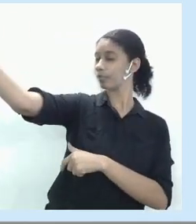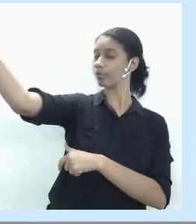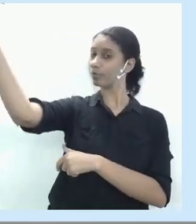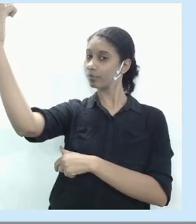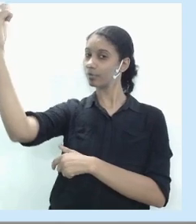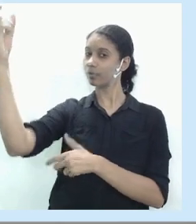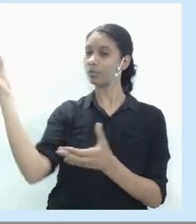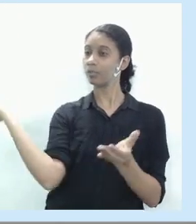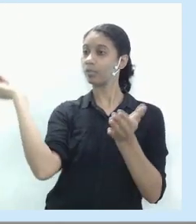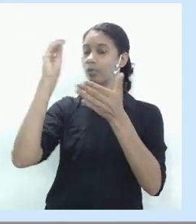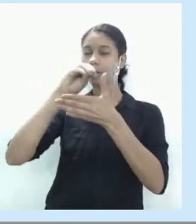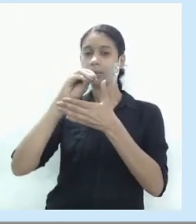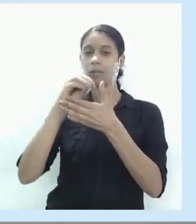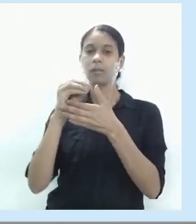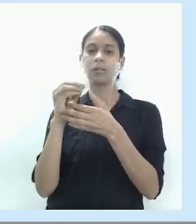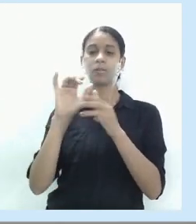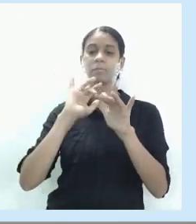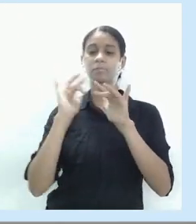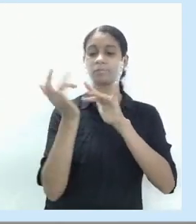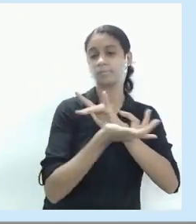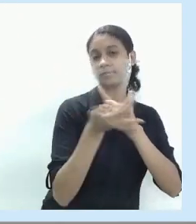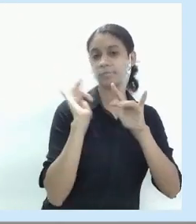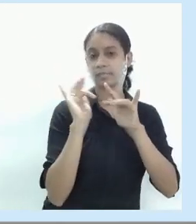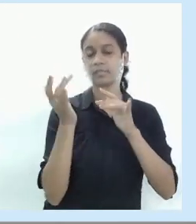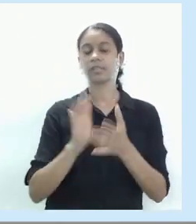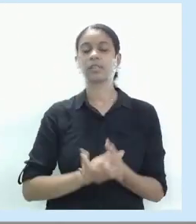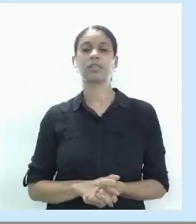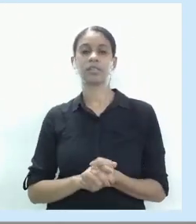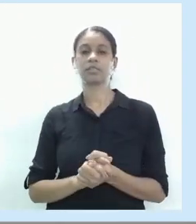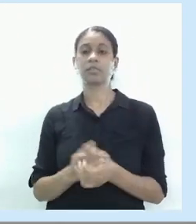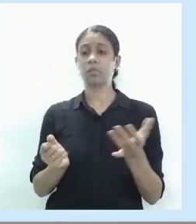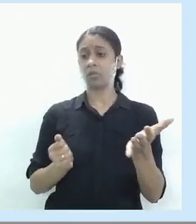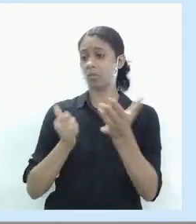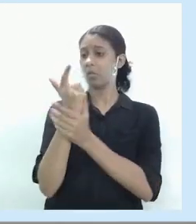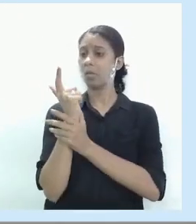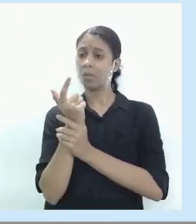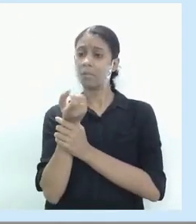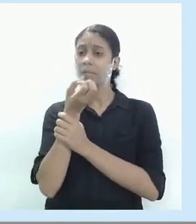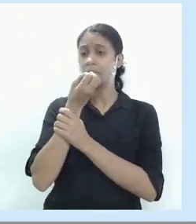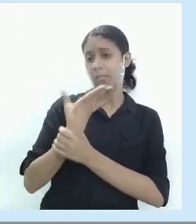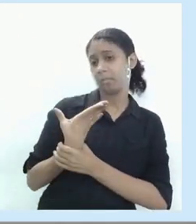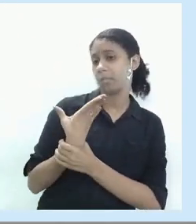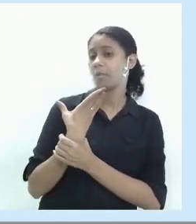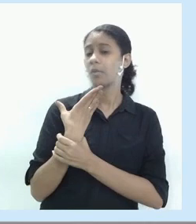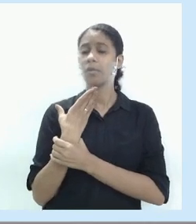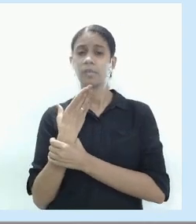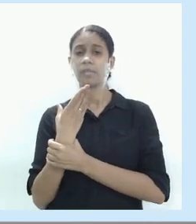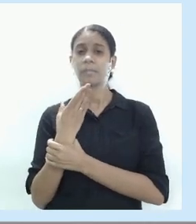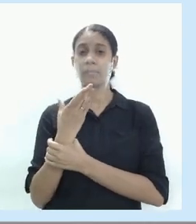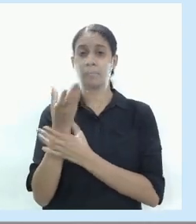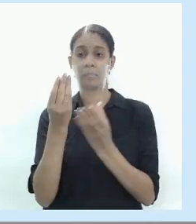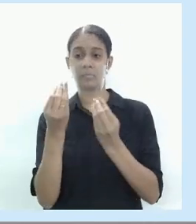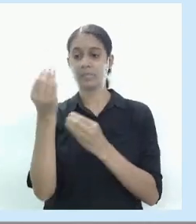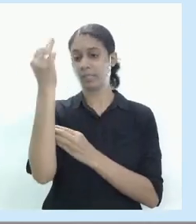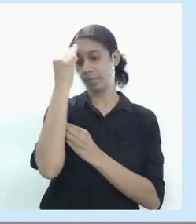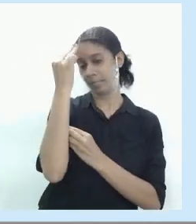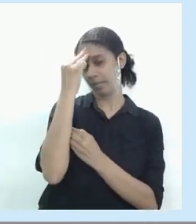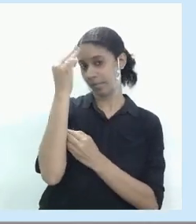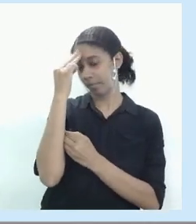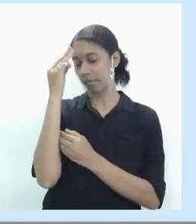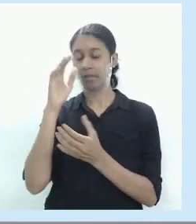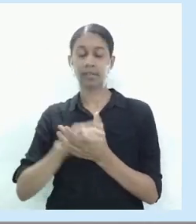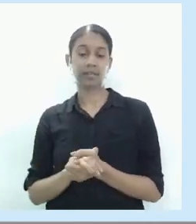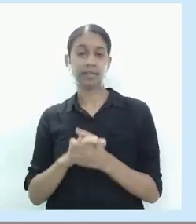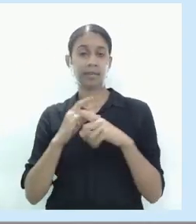sociais, eu comprei um celular, 300 mil gigas de memória, câmera de não sei quantos milhões de pixels, aí você fica todo doido,